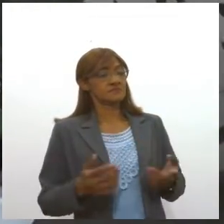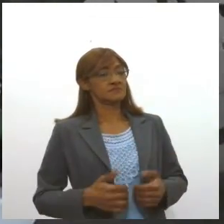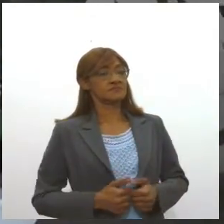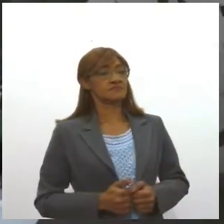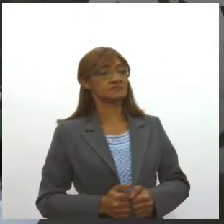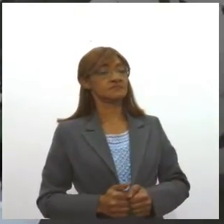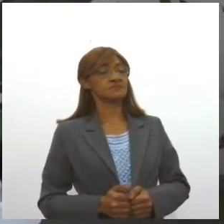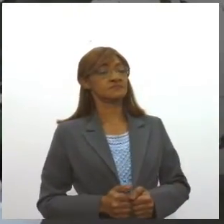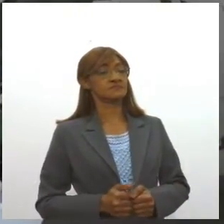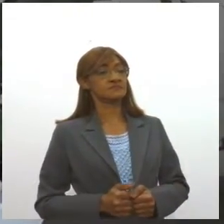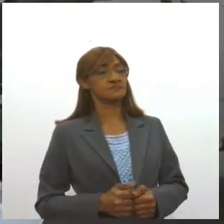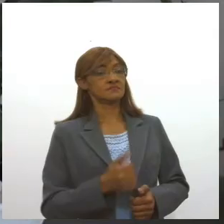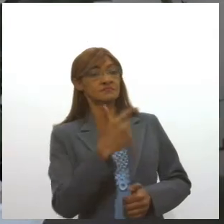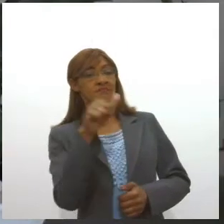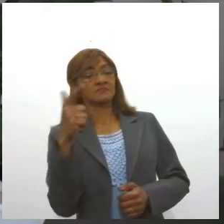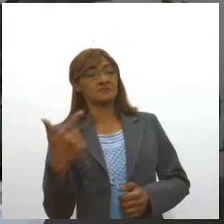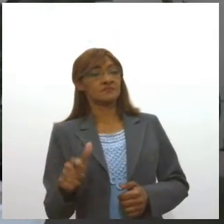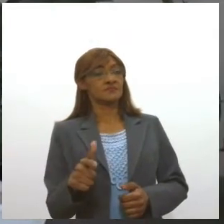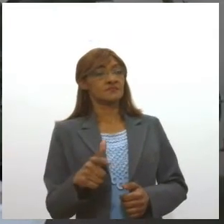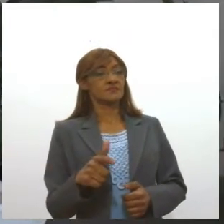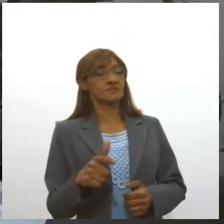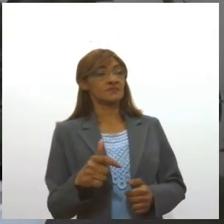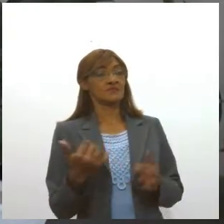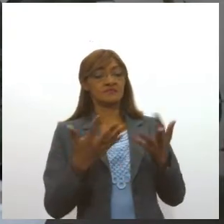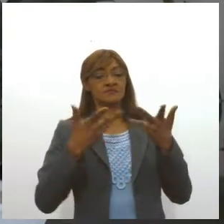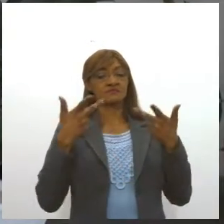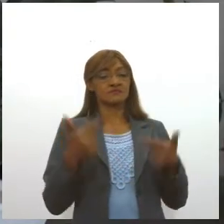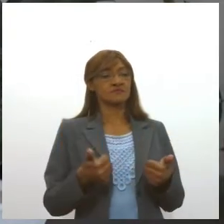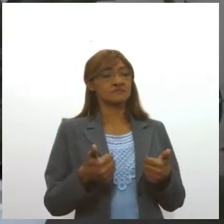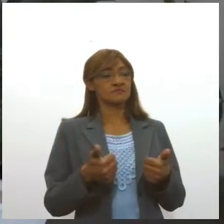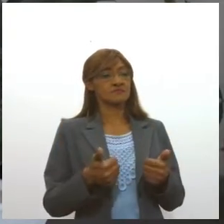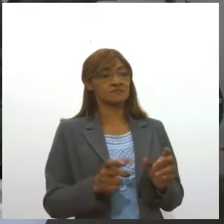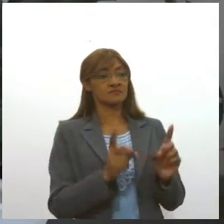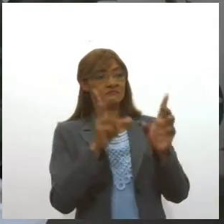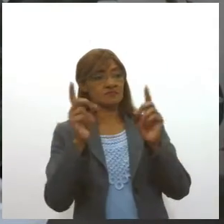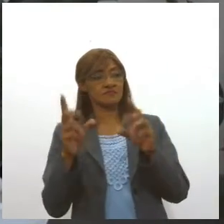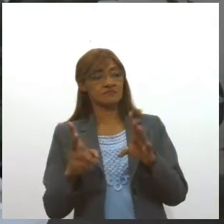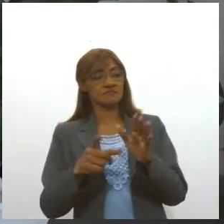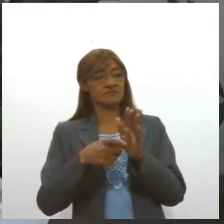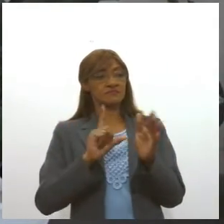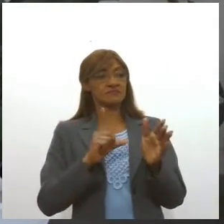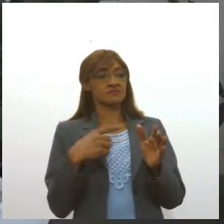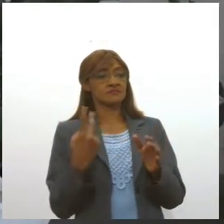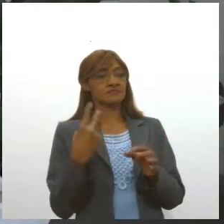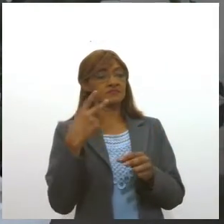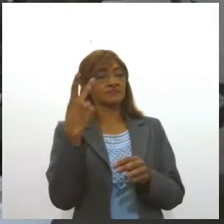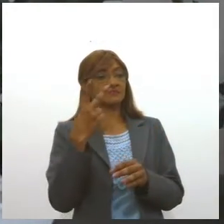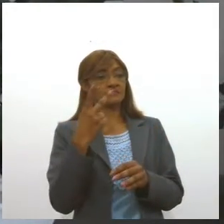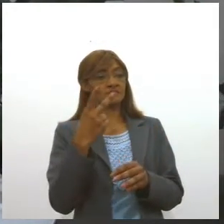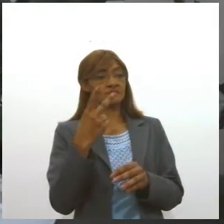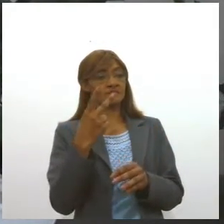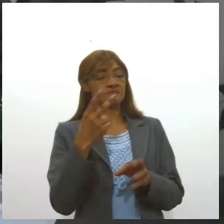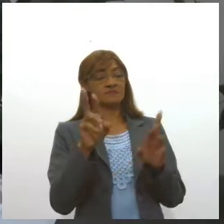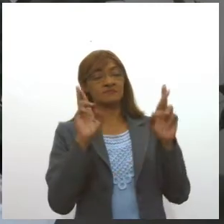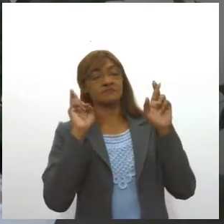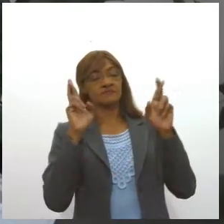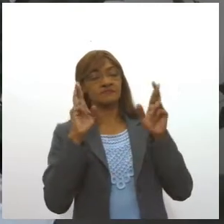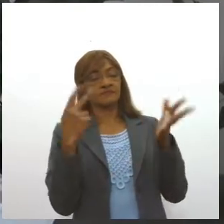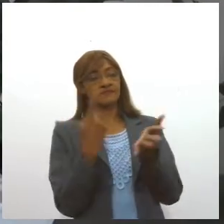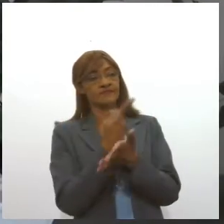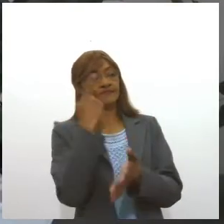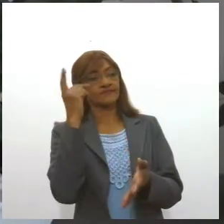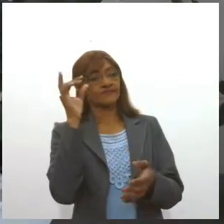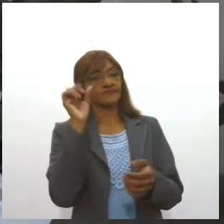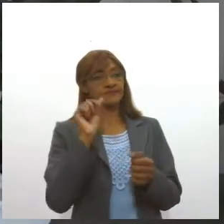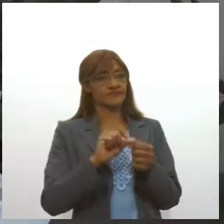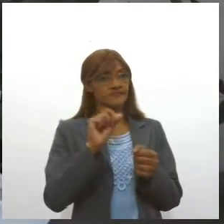outras áreas, ter um produto de exportação, para isso precisa ter qualidade, não é isso? E a gente torce para que isso realmente venha a acontecer, para que